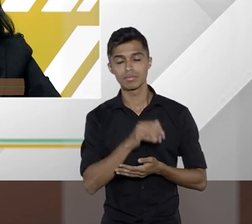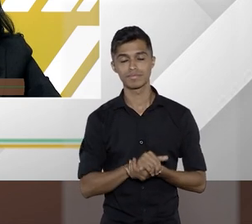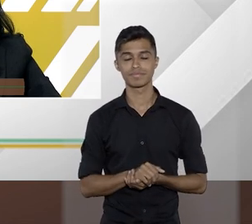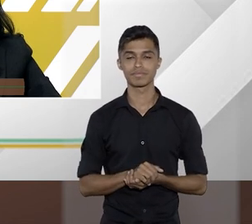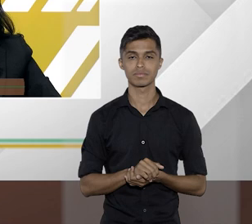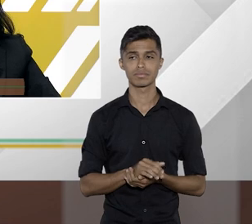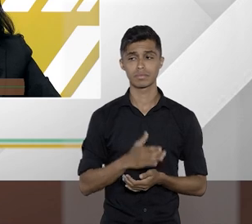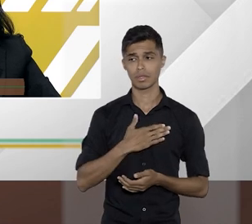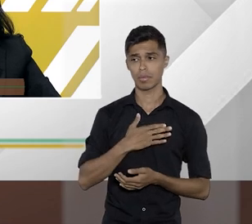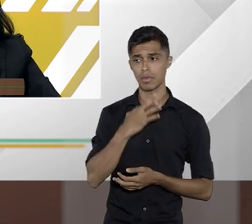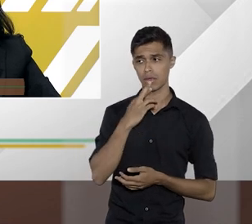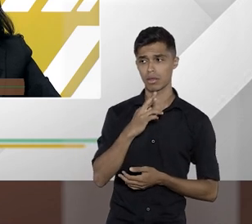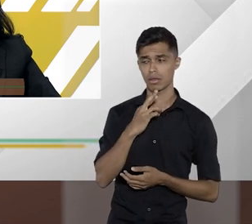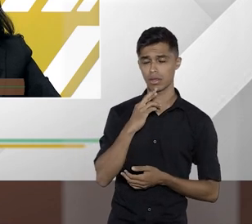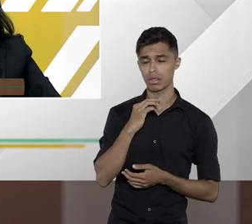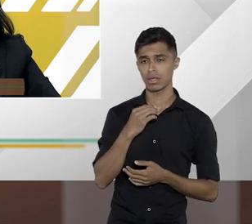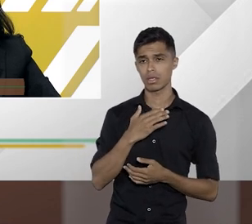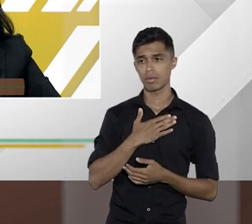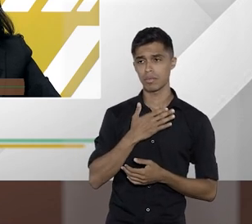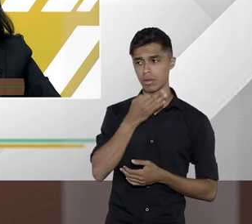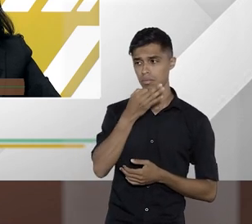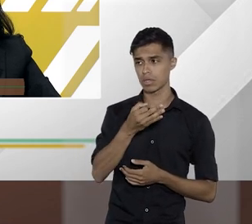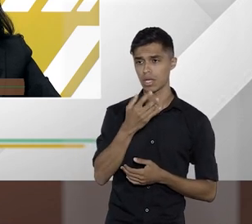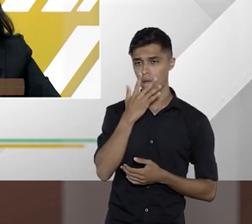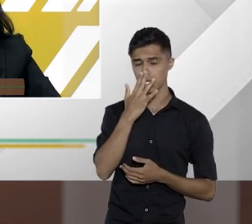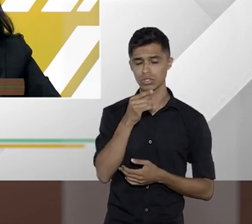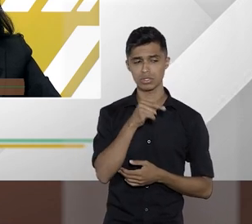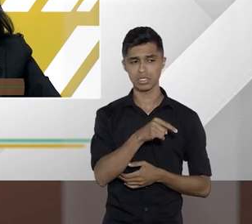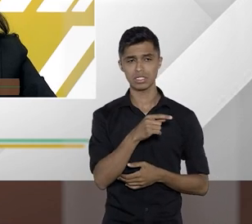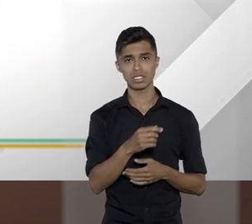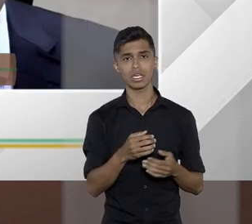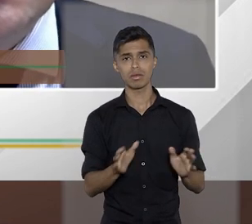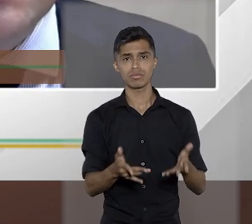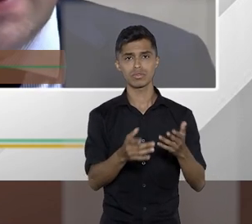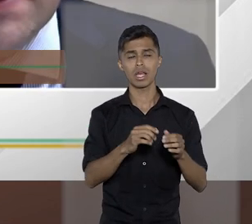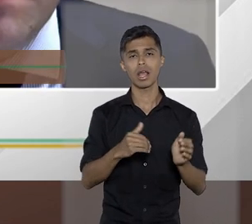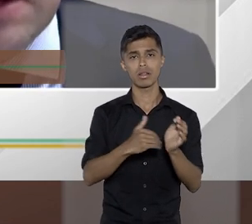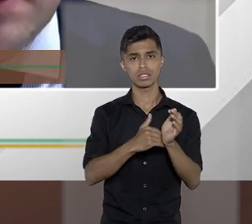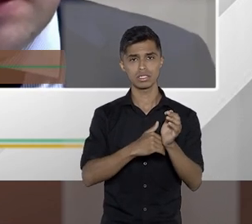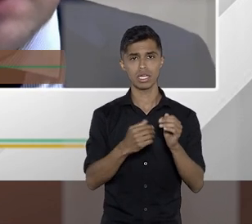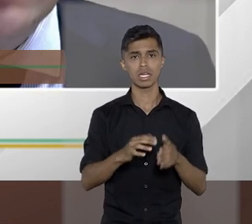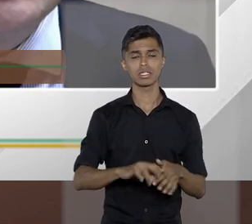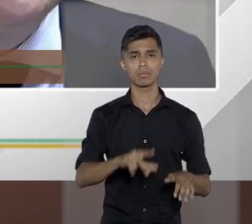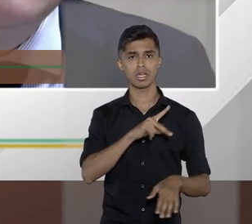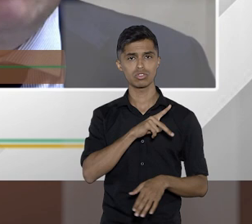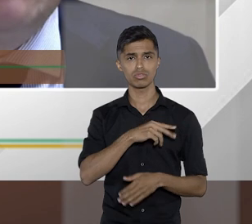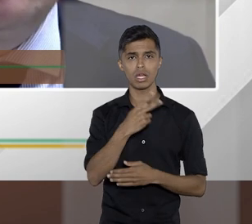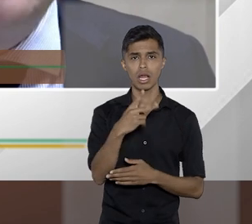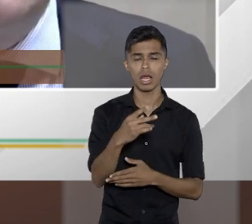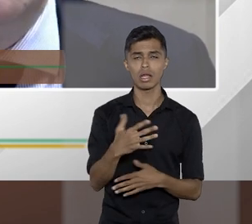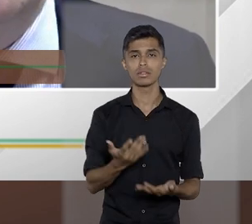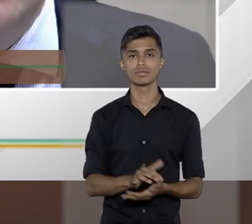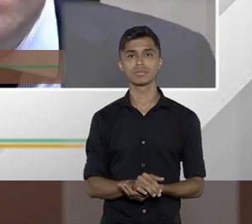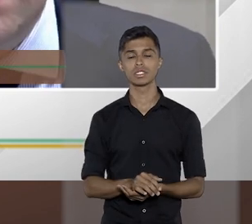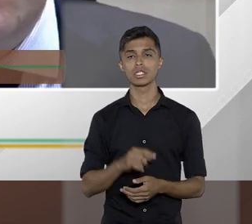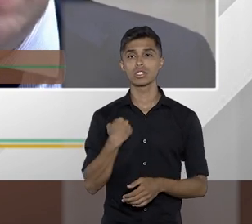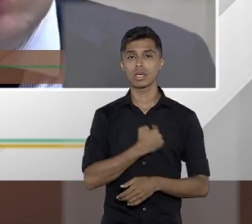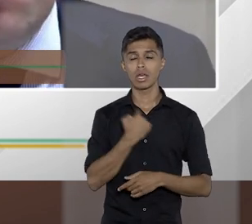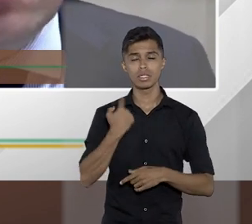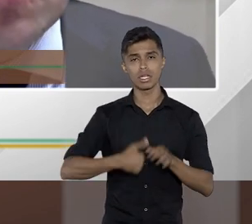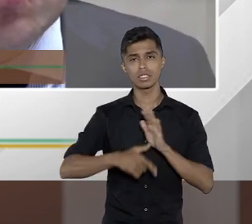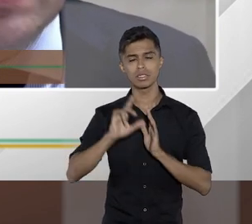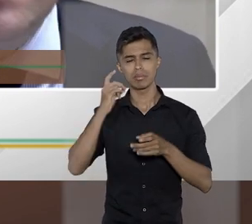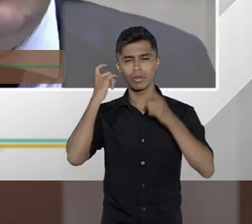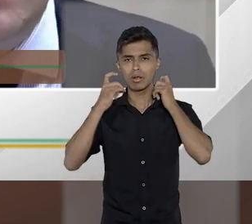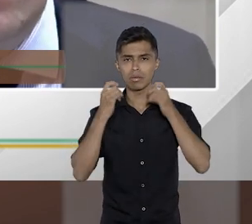na minha opinião é uma norma que vem fortalecer mais o princípio da privacidade a gente já tinha uma preocupação muito grande